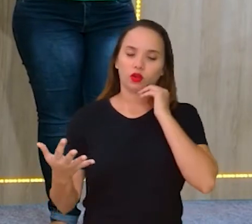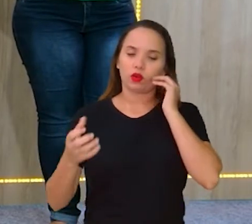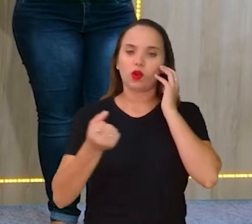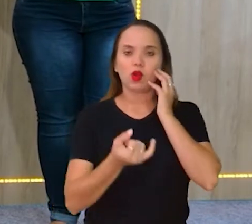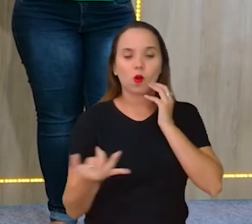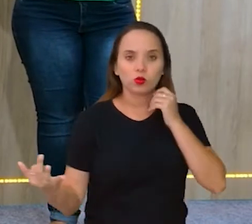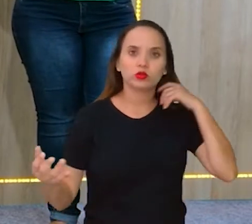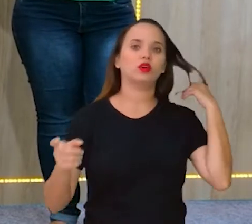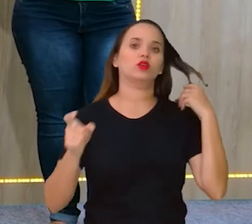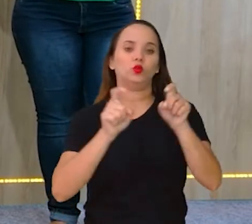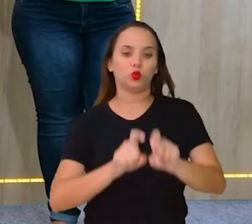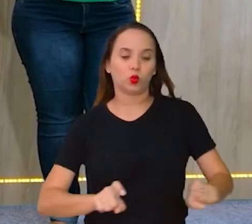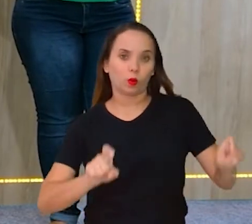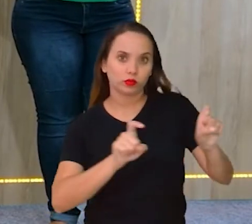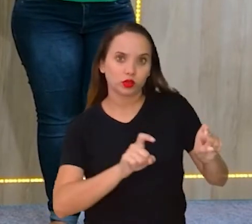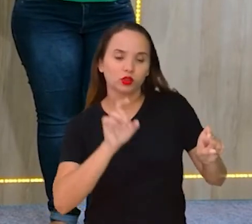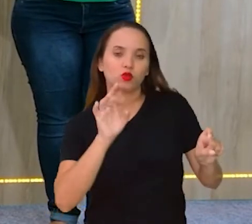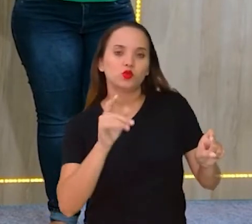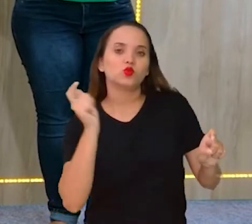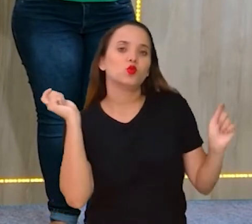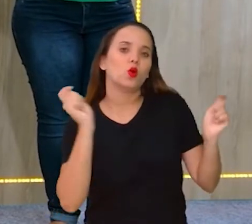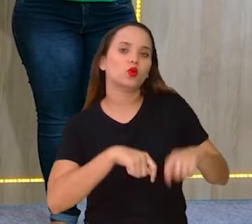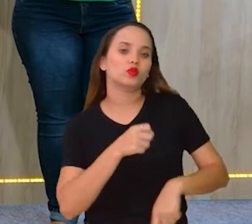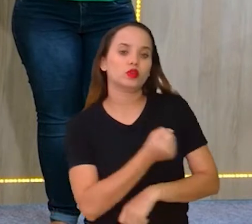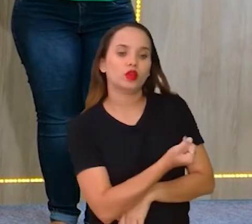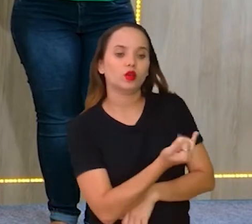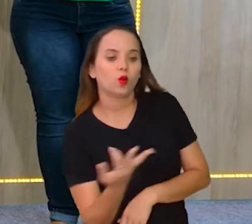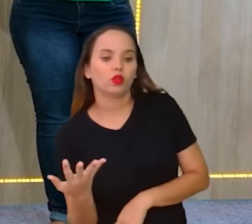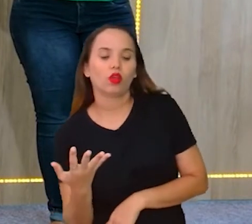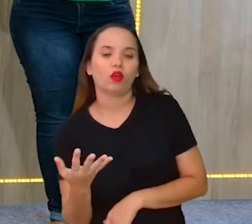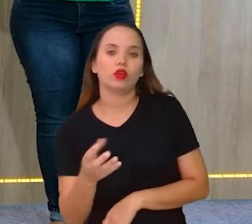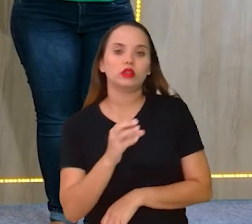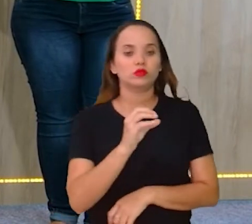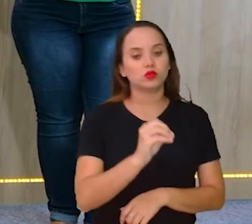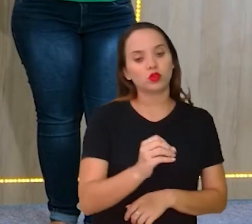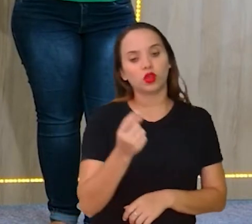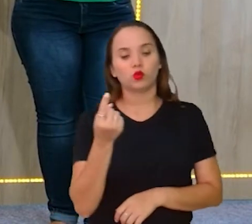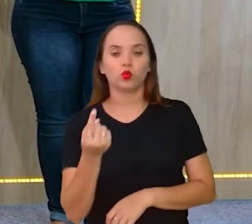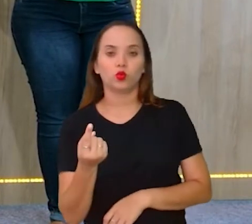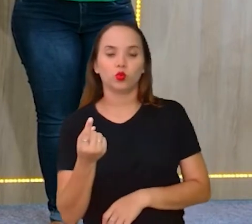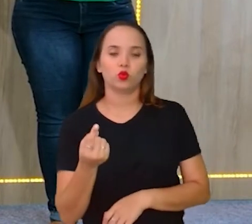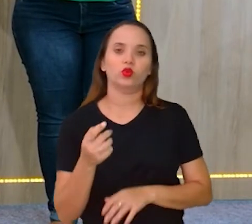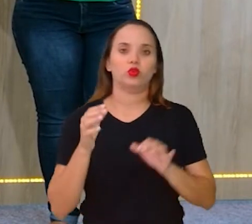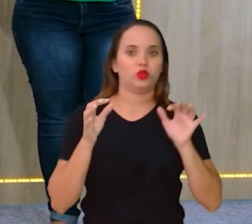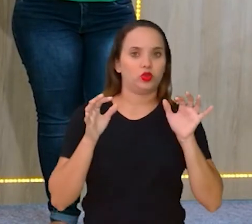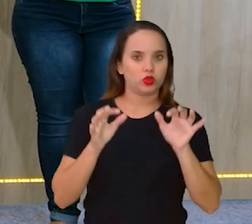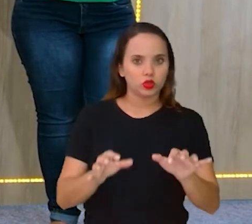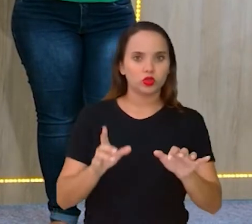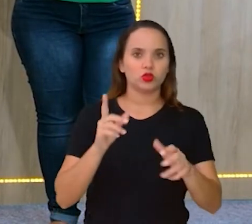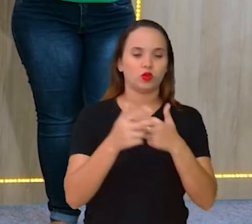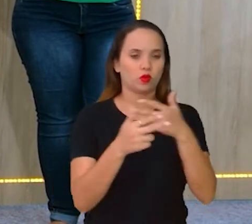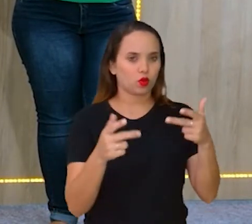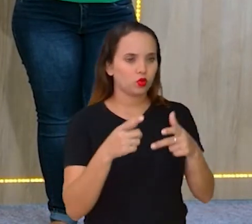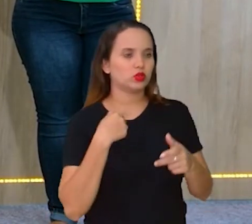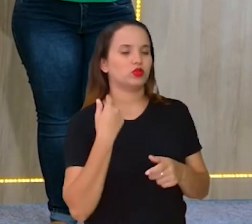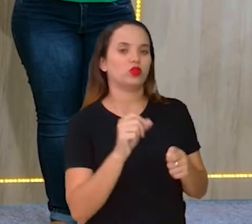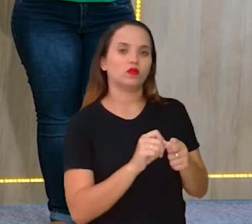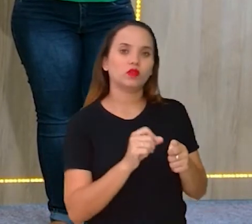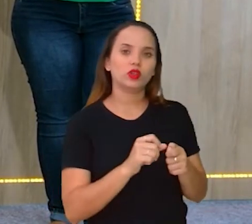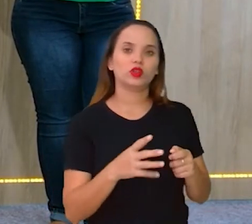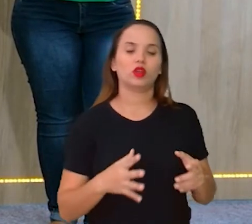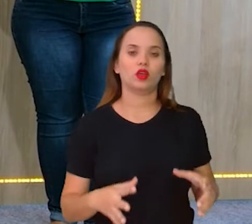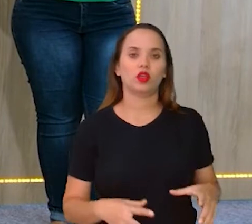é o zero e o um. E essa contagem do zero e do um é o que a gente vai fazer, por exemplo,